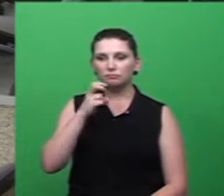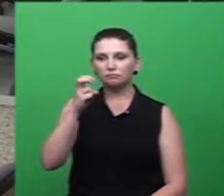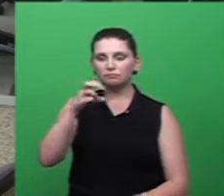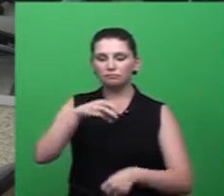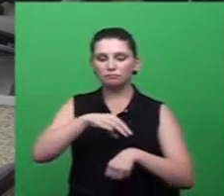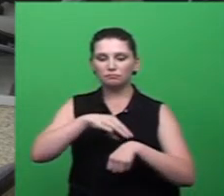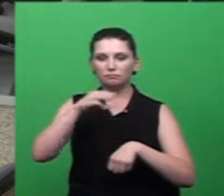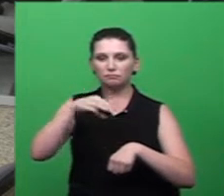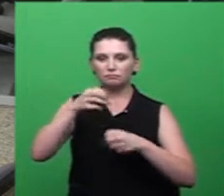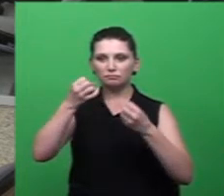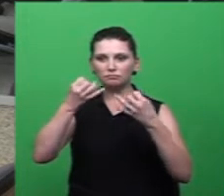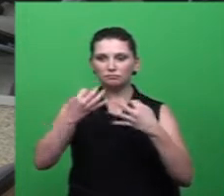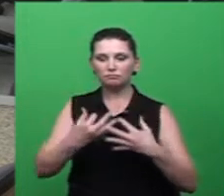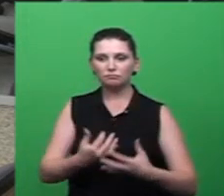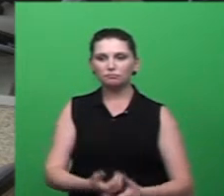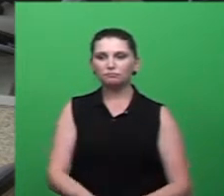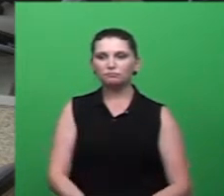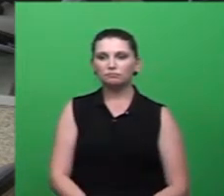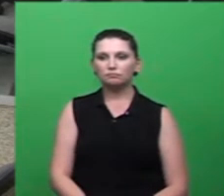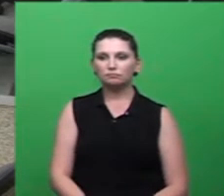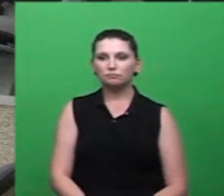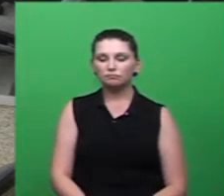Vossa Excelência dispõe de cinco minutos.